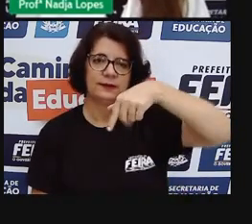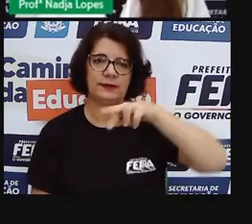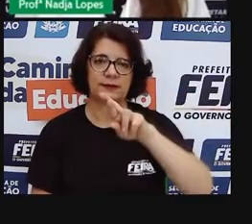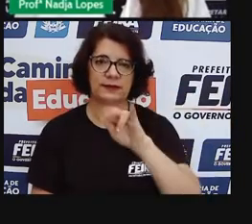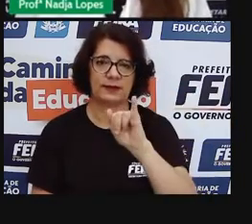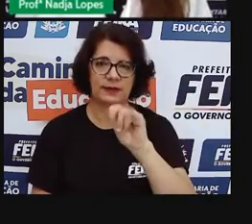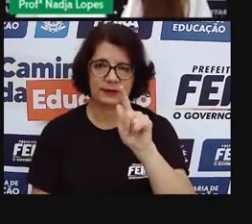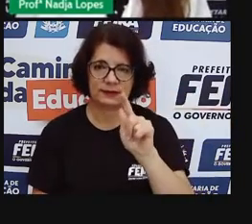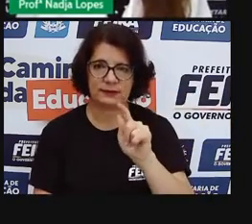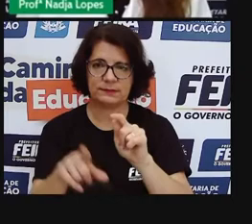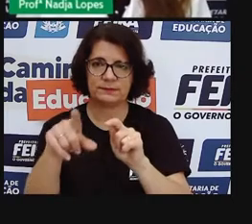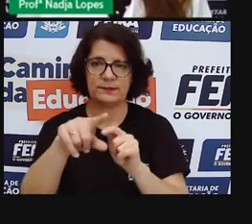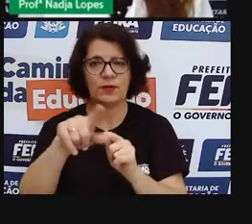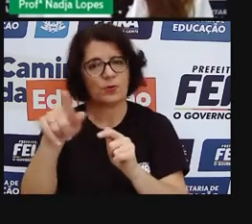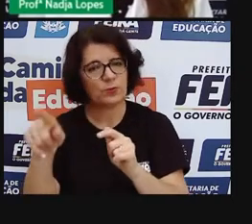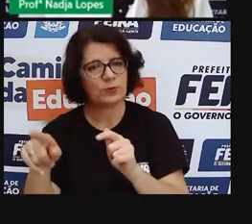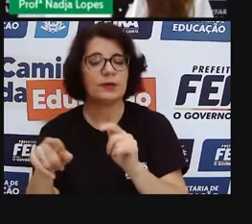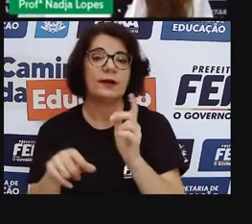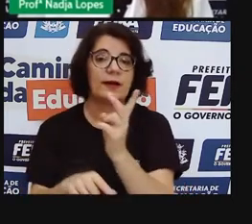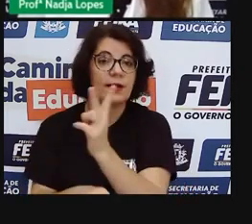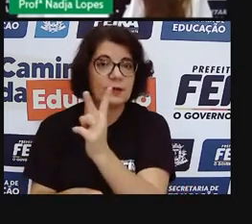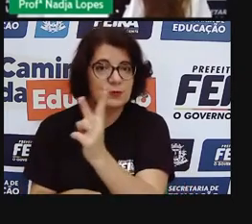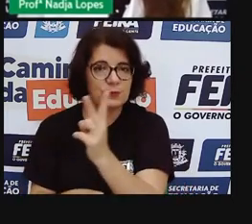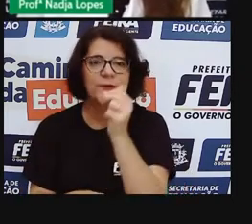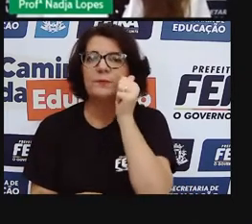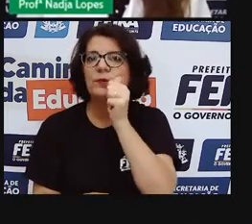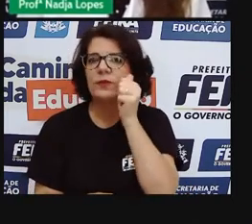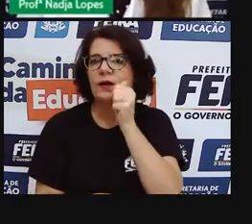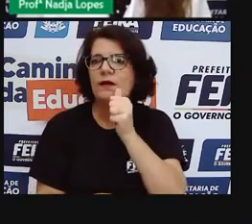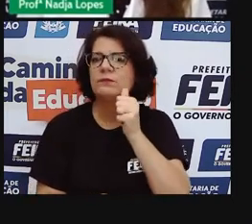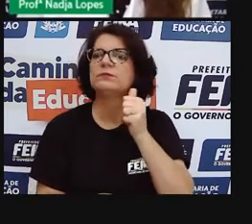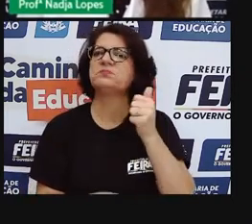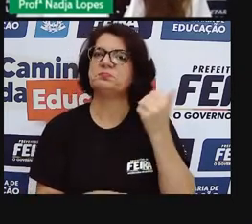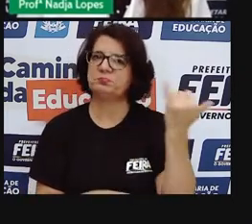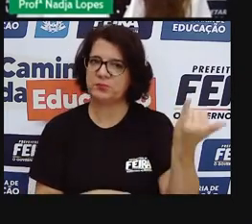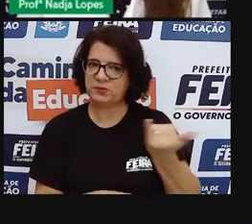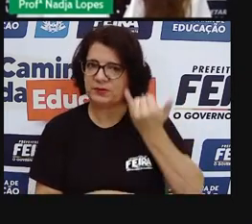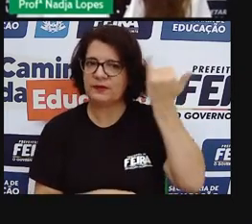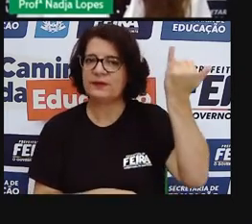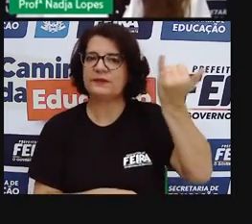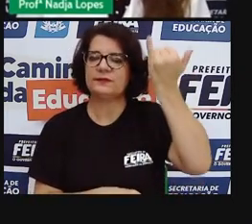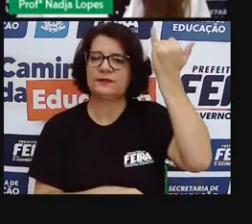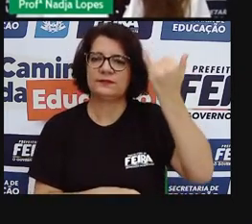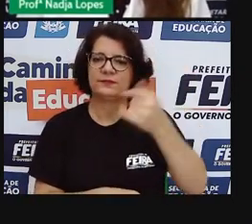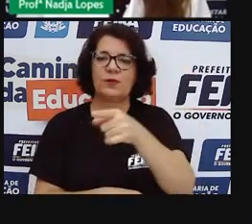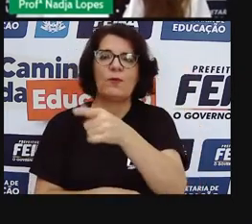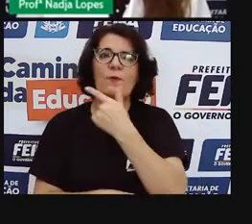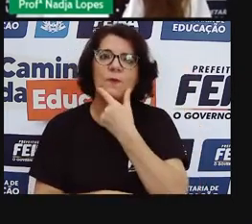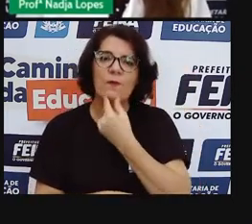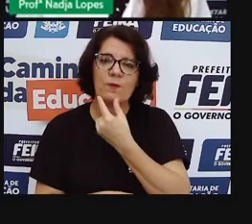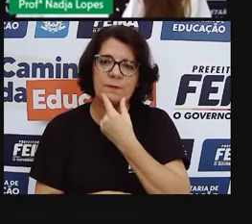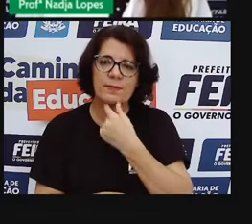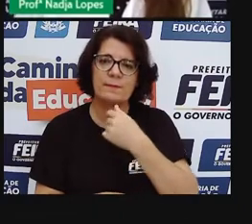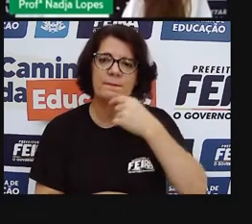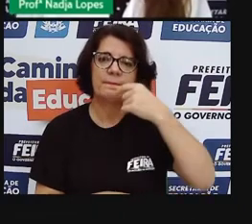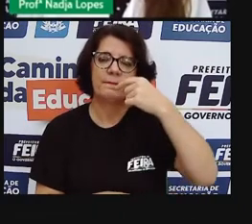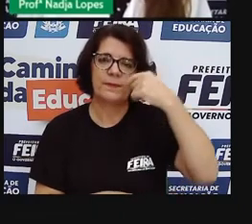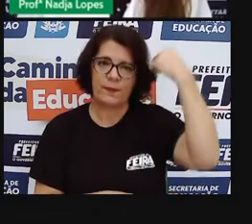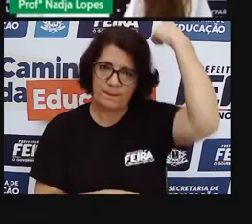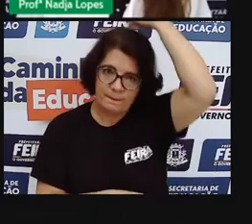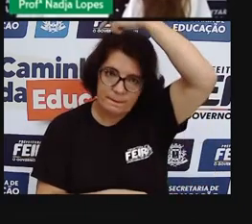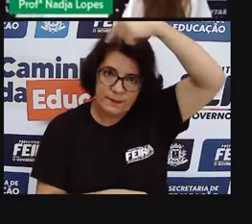deixar de falar dela quando a gente fala de feira. Padre Ovidio também foi uma grande